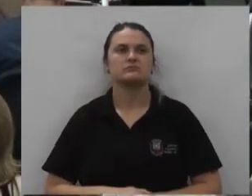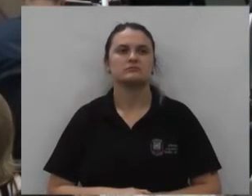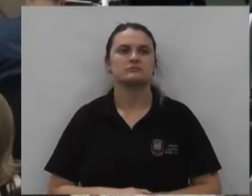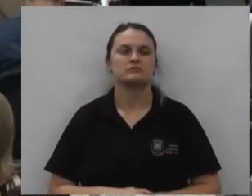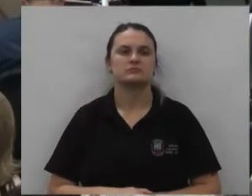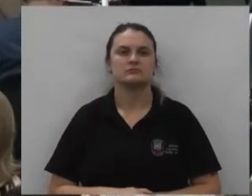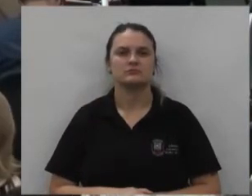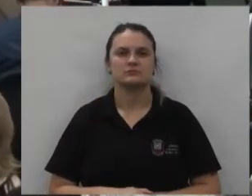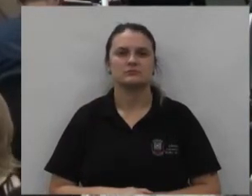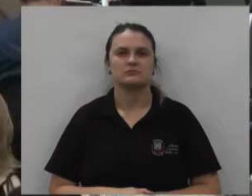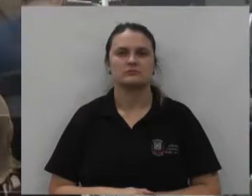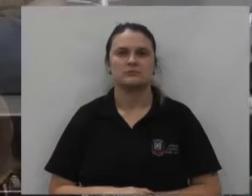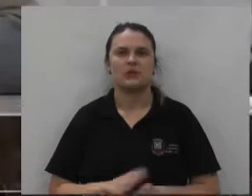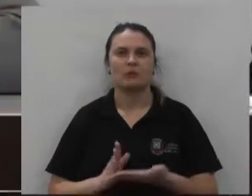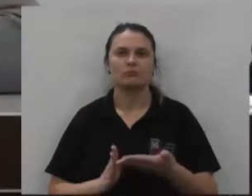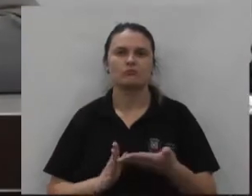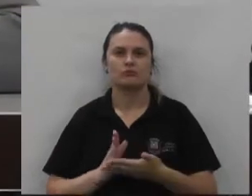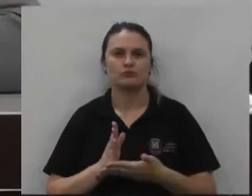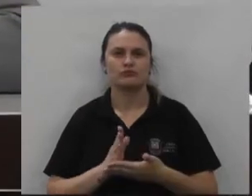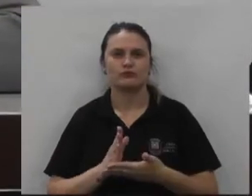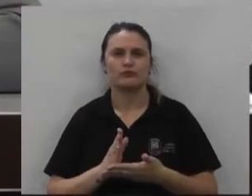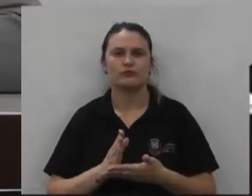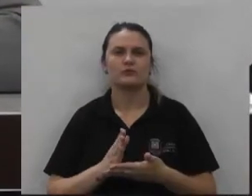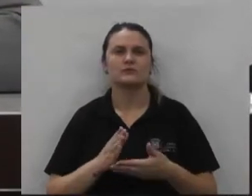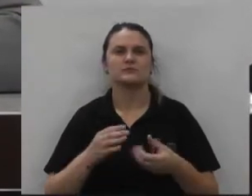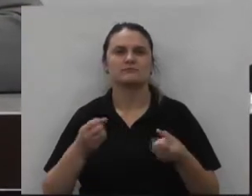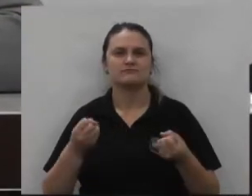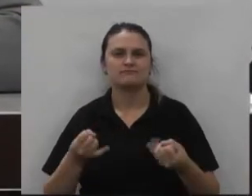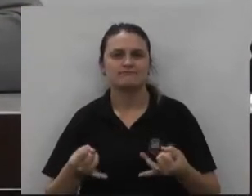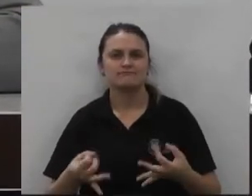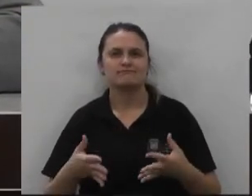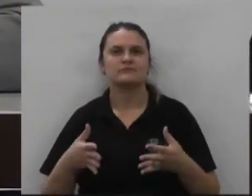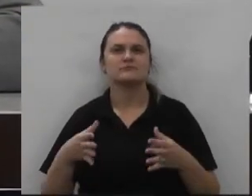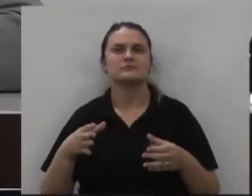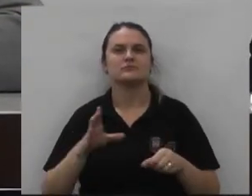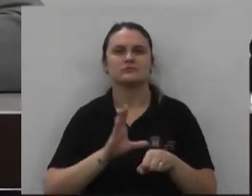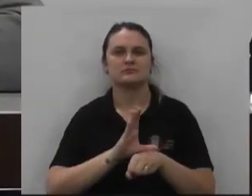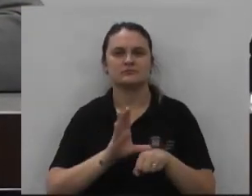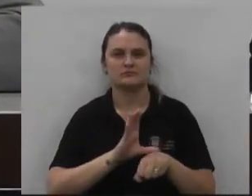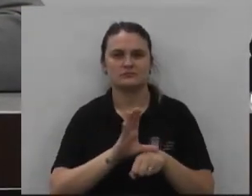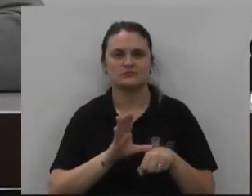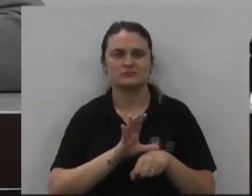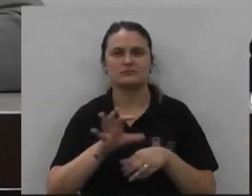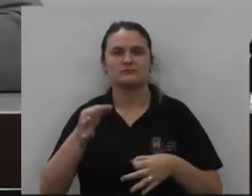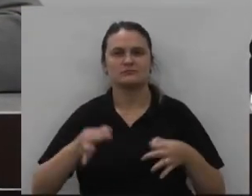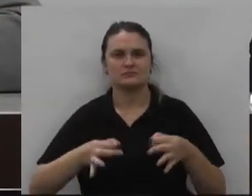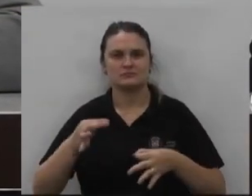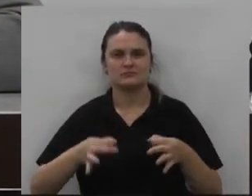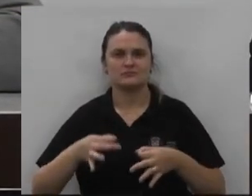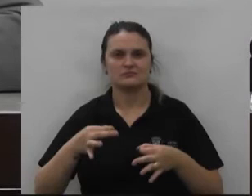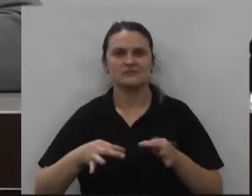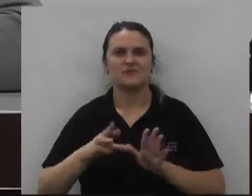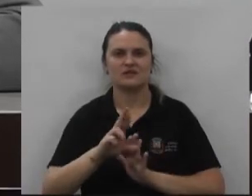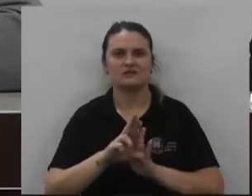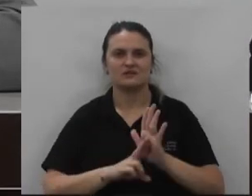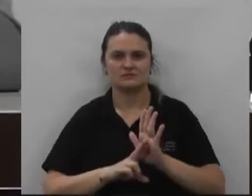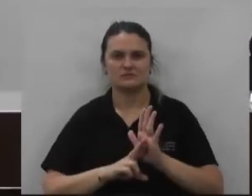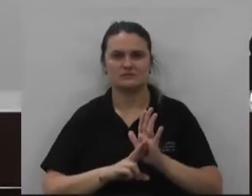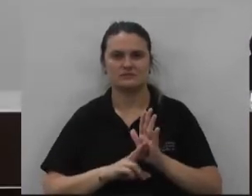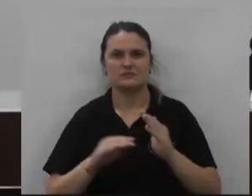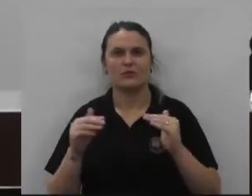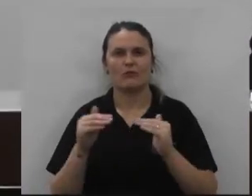estão aprovado o parecer fundamentado da comissão de constituição justiça e redação final